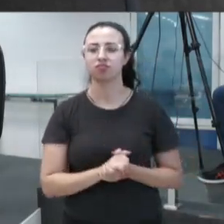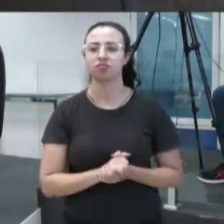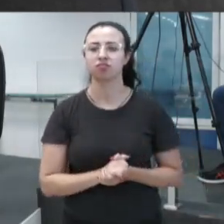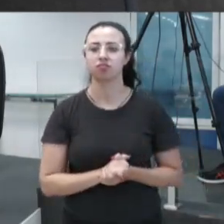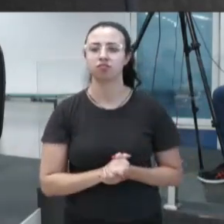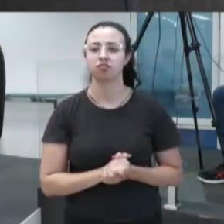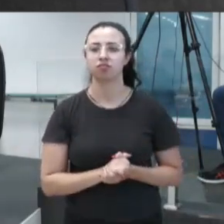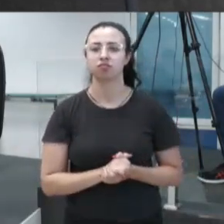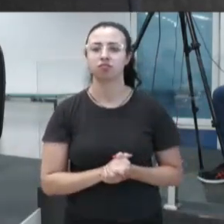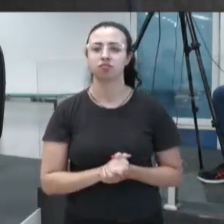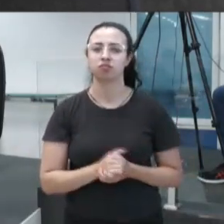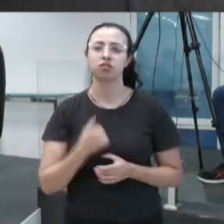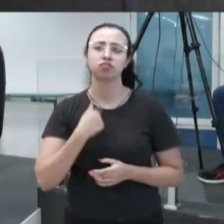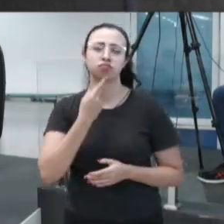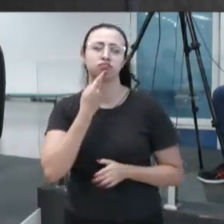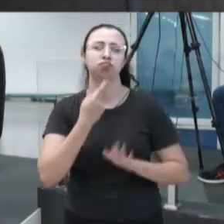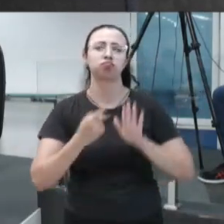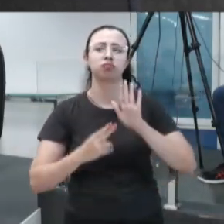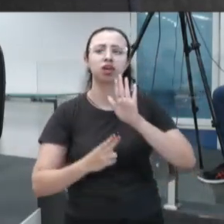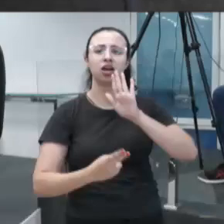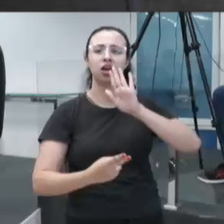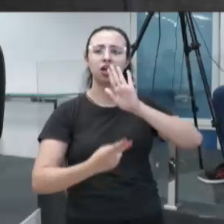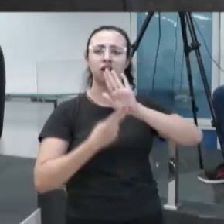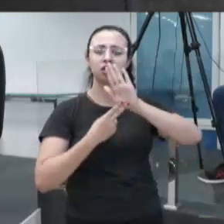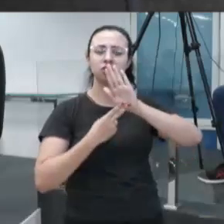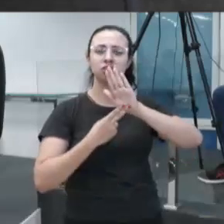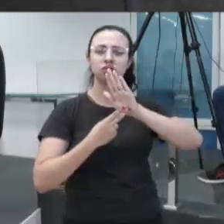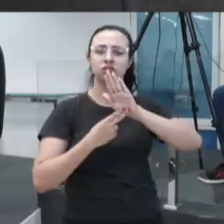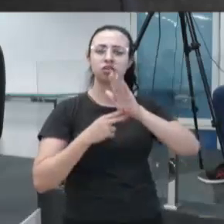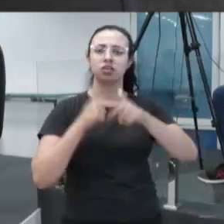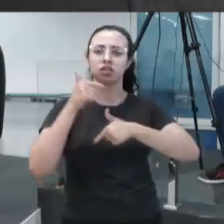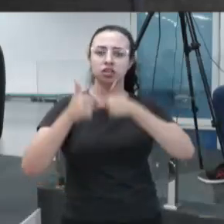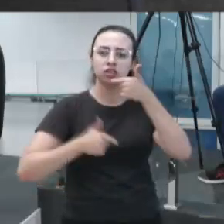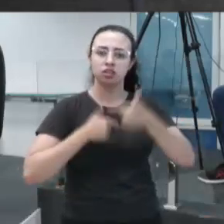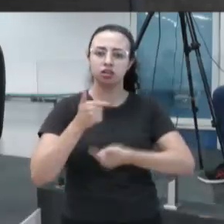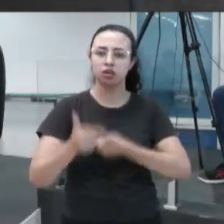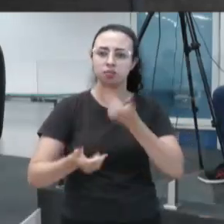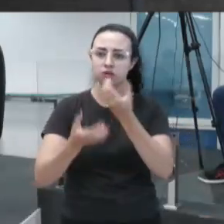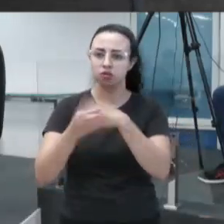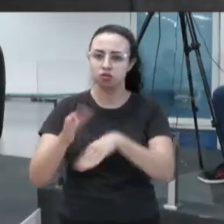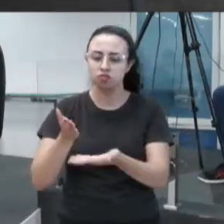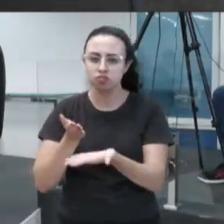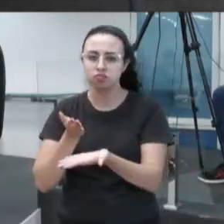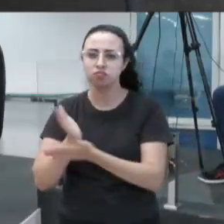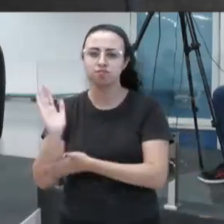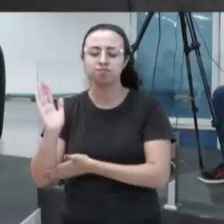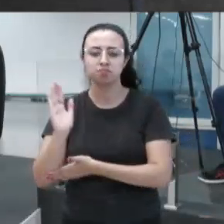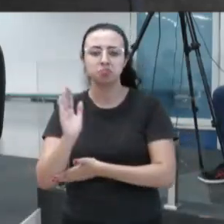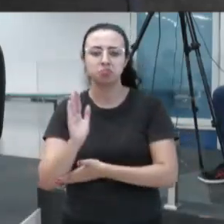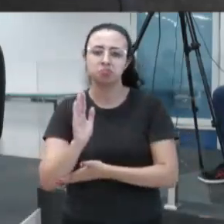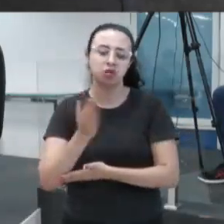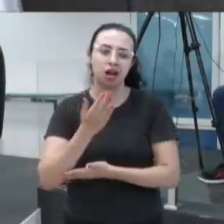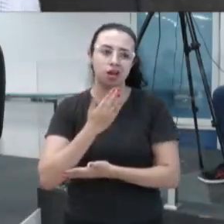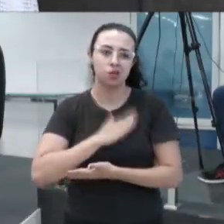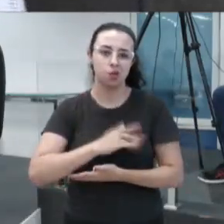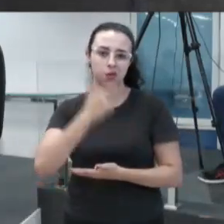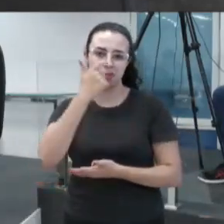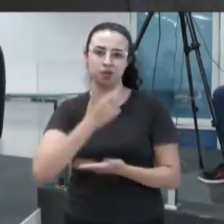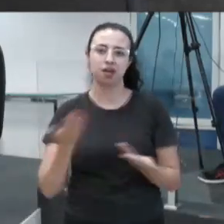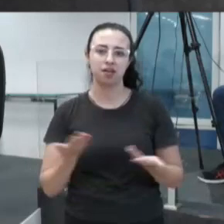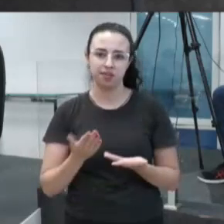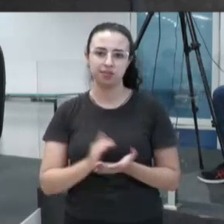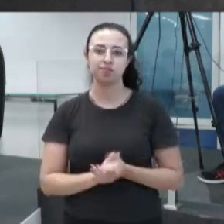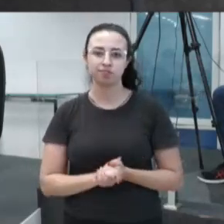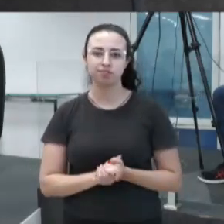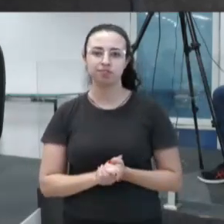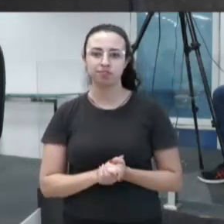Me queimei, falo abertamente, me queimei com os efetivos, defendendo a prorrogação dos contratados. Me queimei. Muitos vereadores aqui